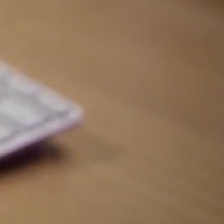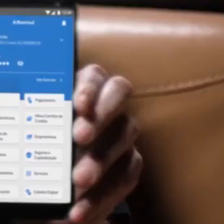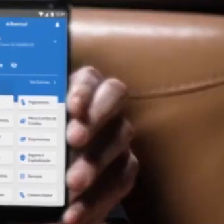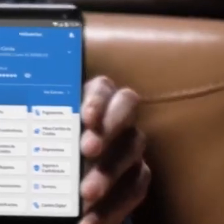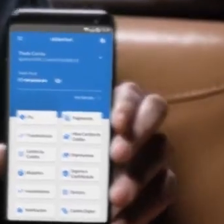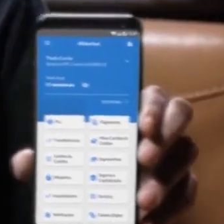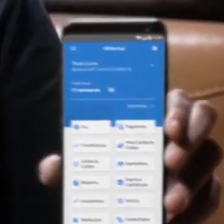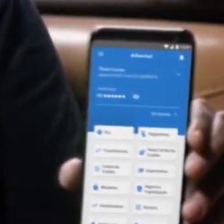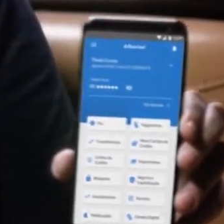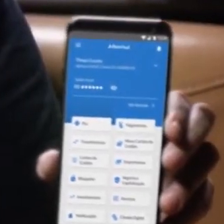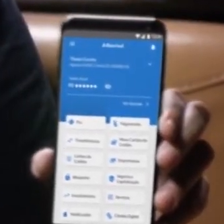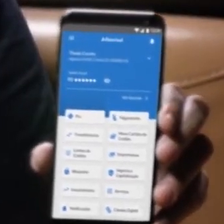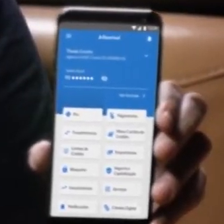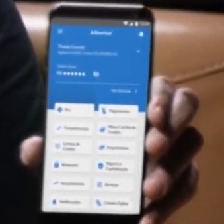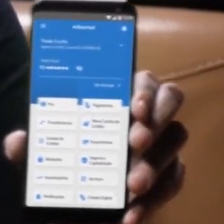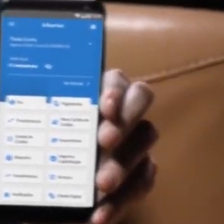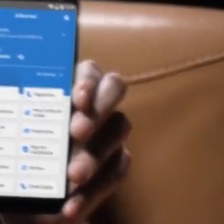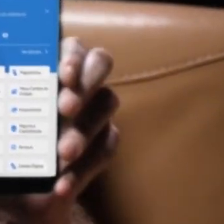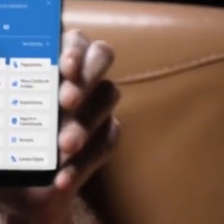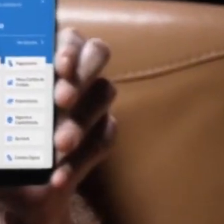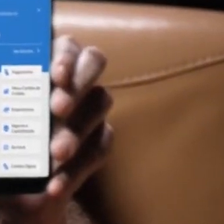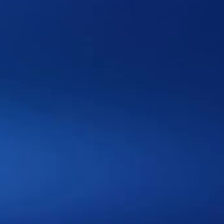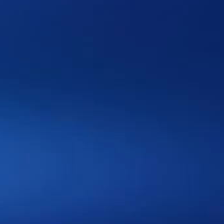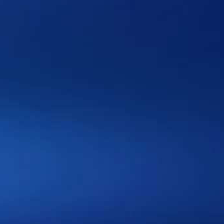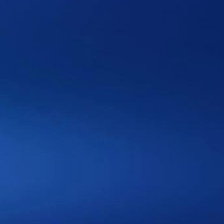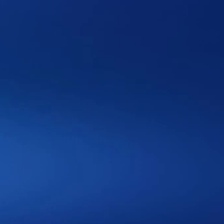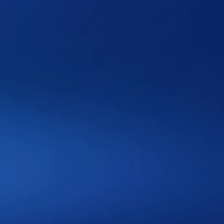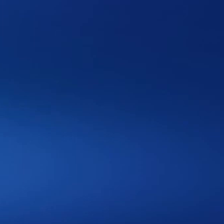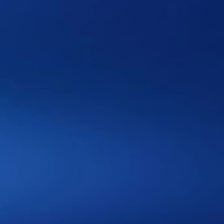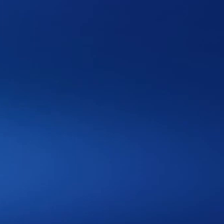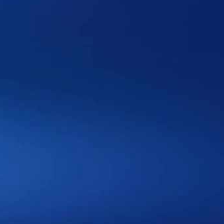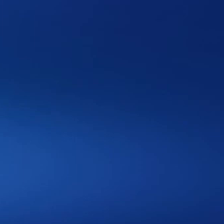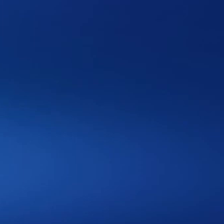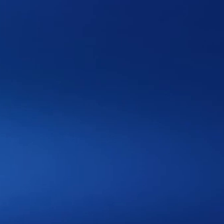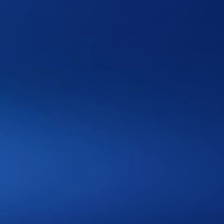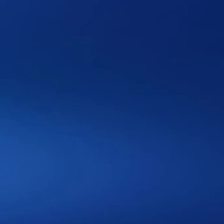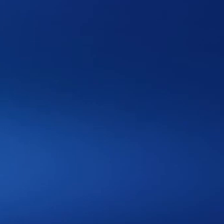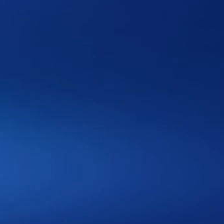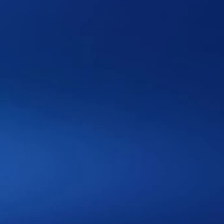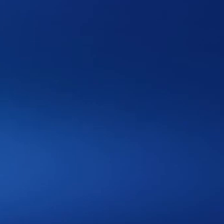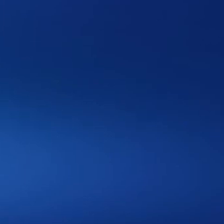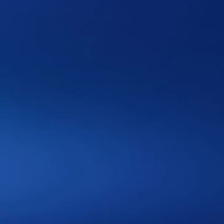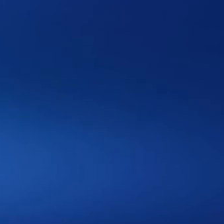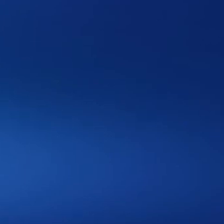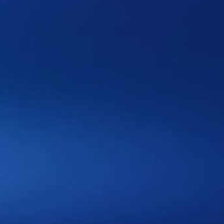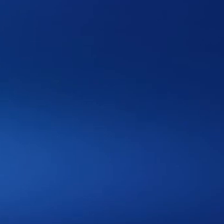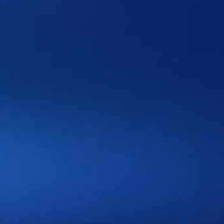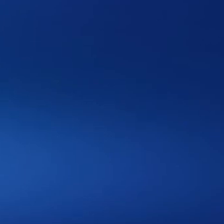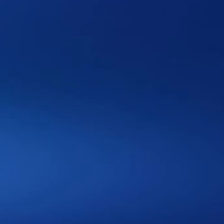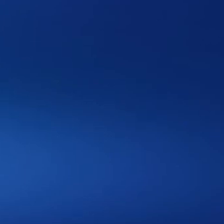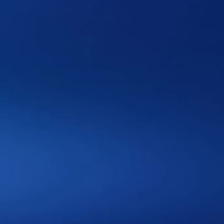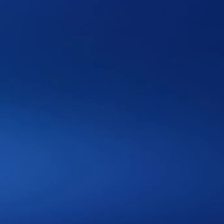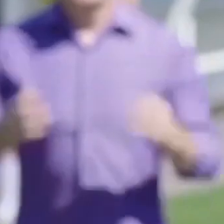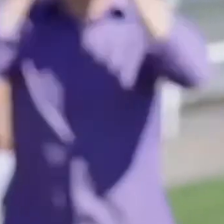transações Pelo Banrisul Digital Banrisul Digital Tudo no seu tempo